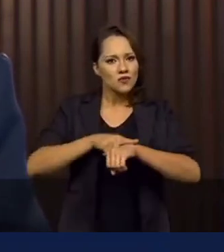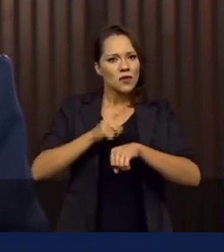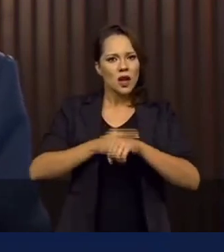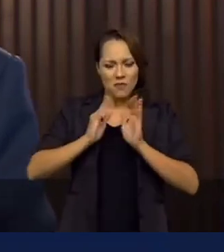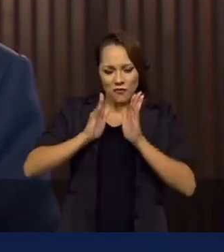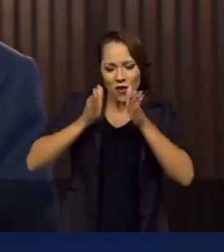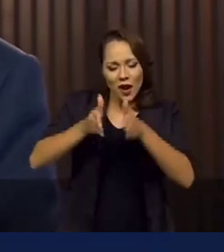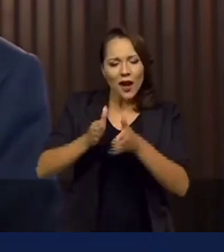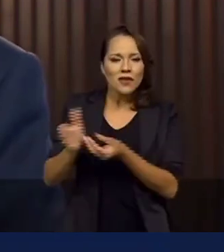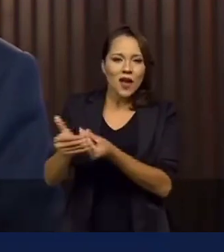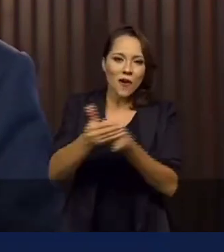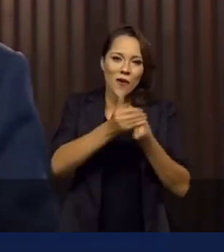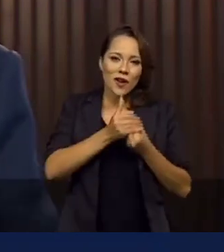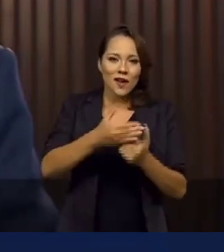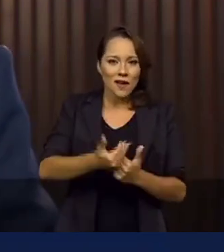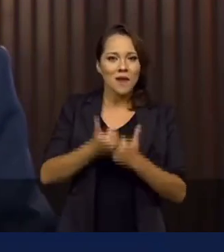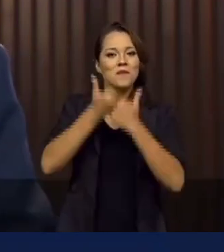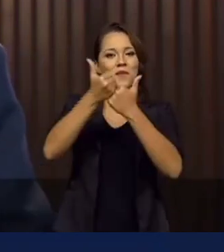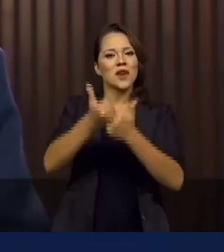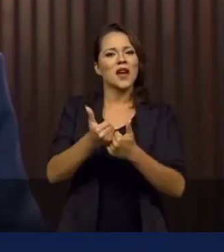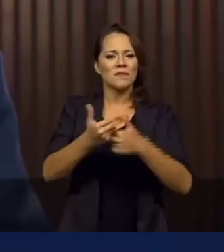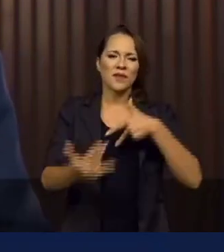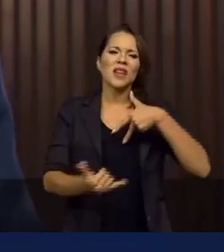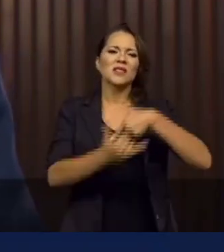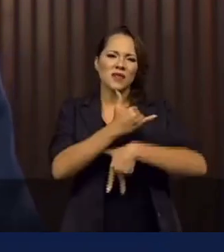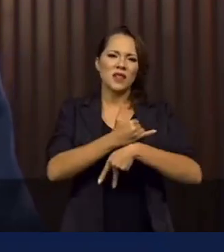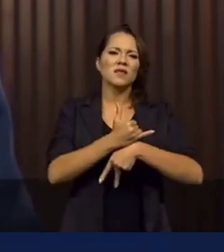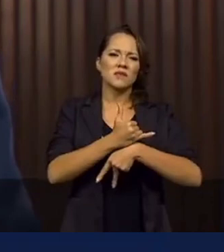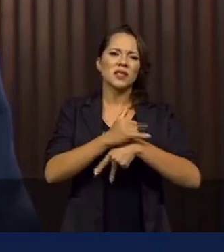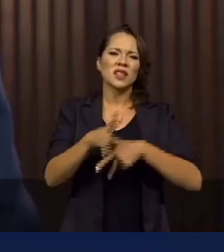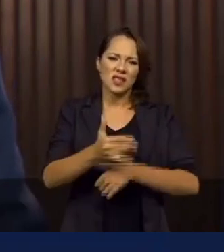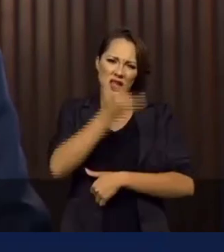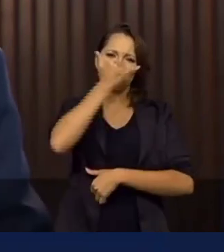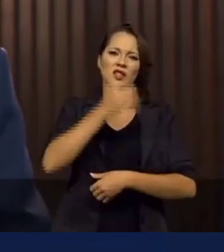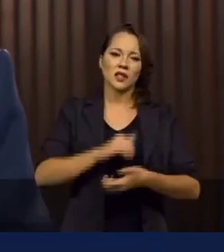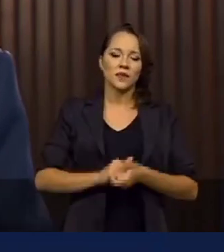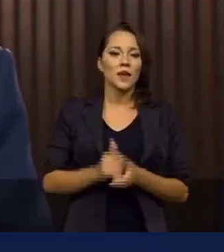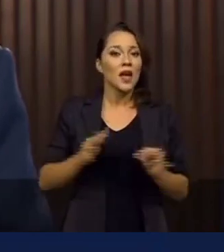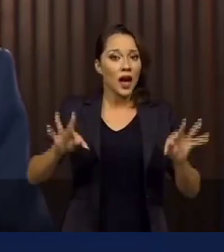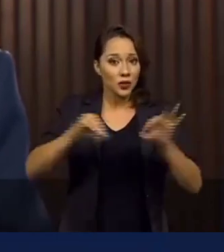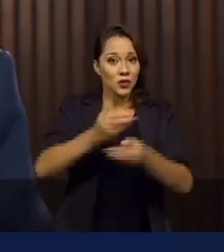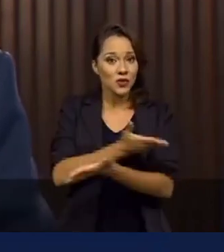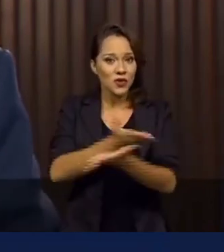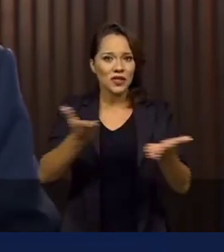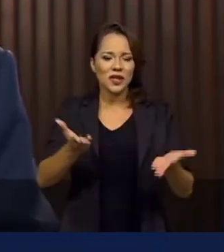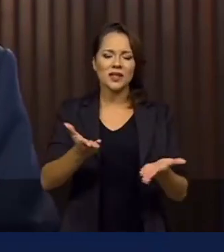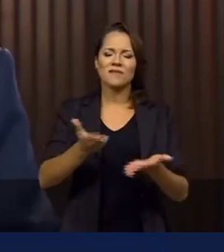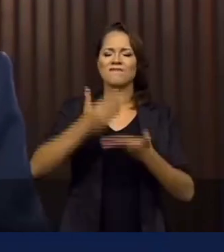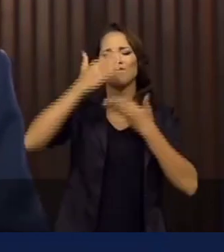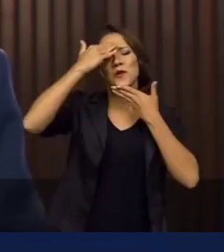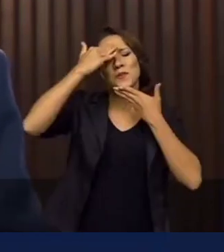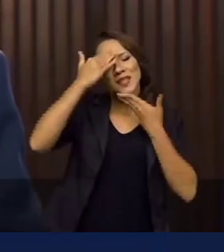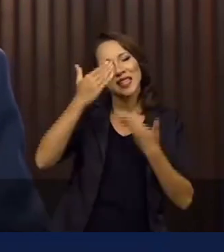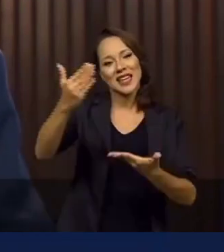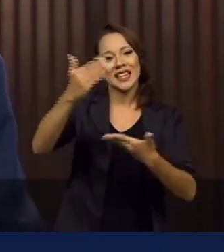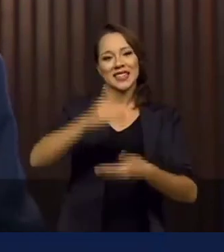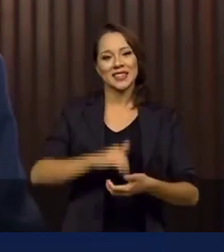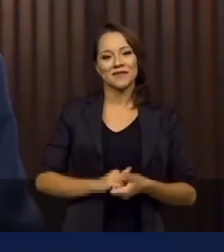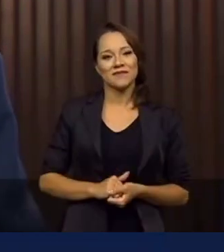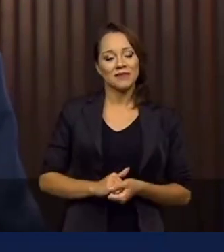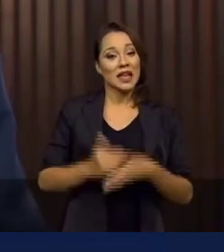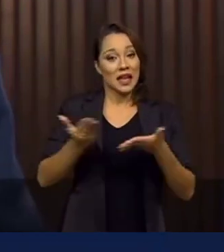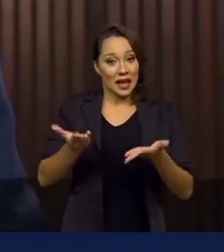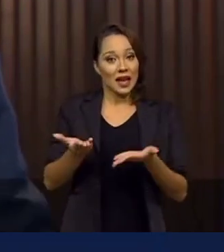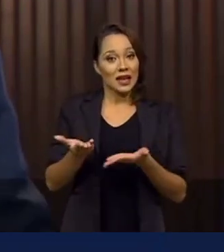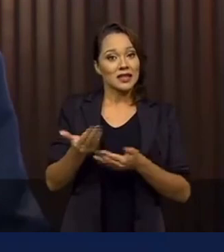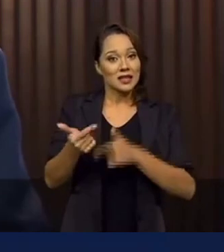tempo a acolher e apoiar as vítimas dessa calamidade. A todos vocês, meu muito obrigado. Essa